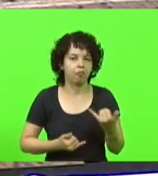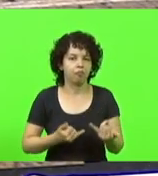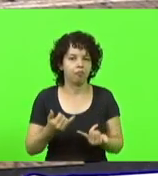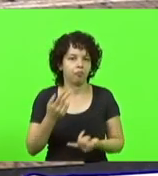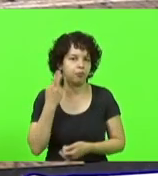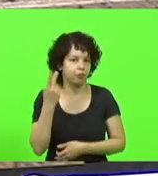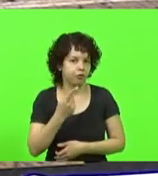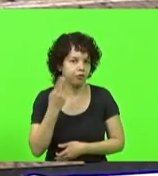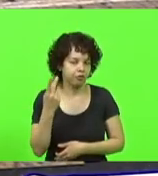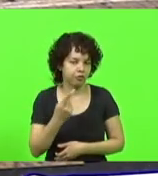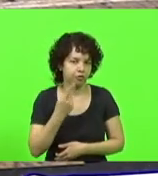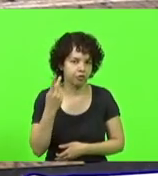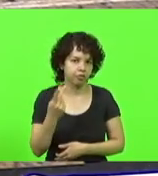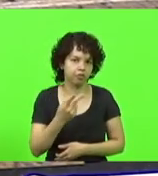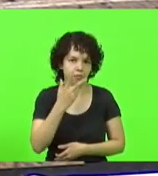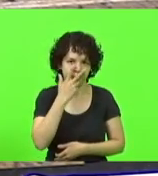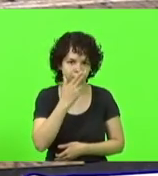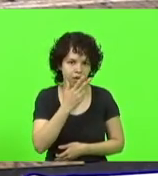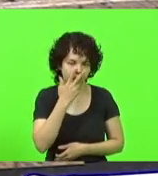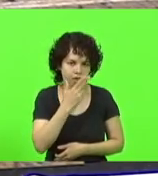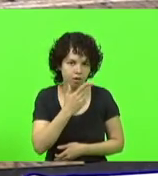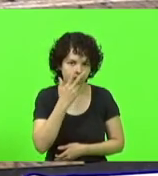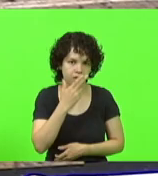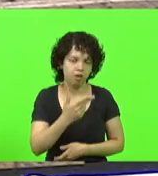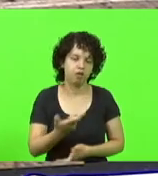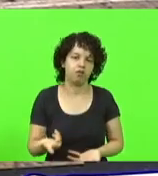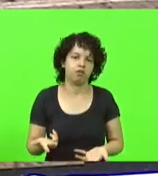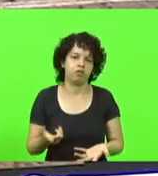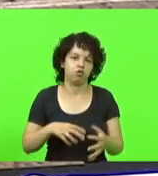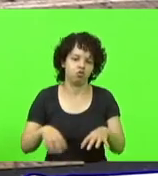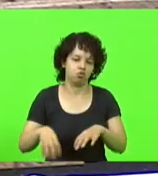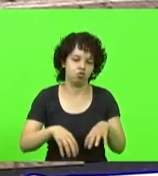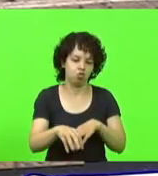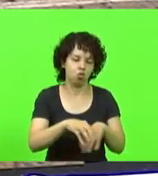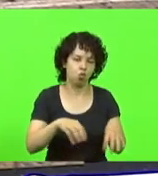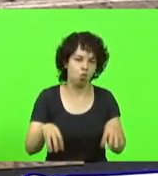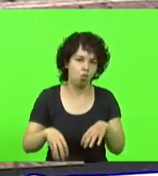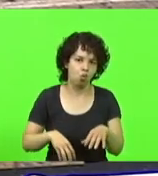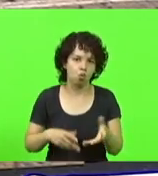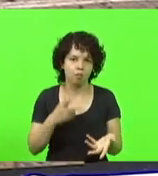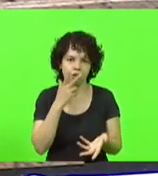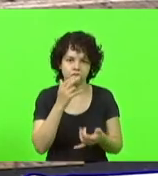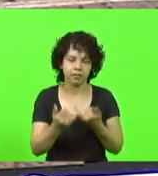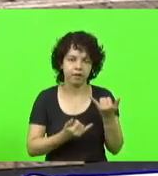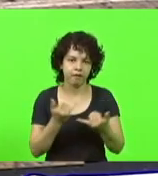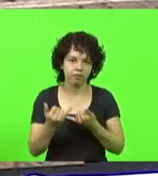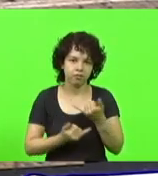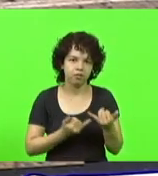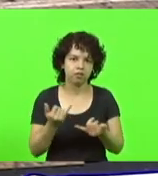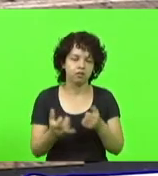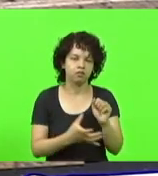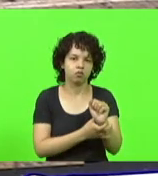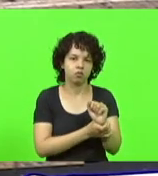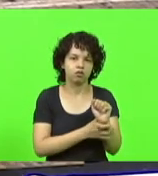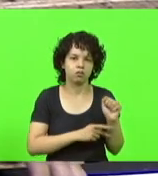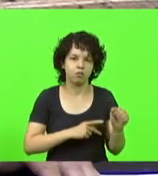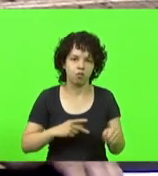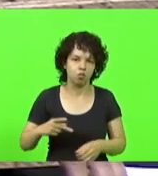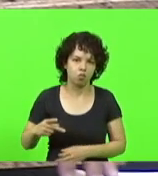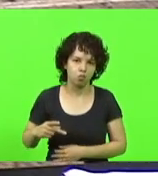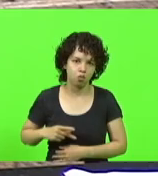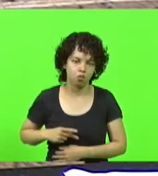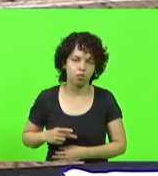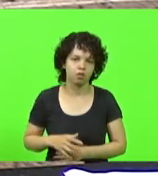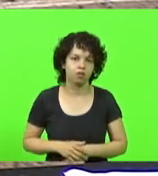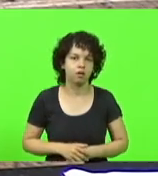como uma forma de brincar. Estão fazendo brincadeira com segurança pública, desde a forma que